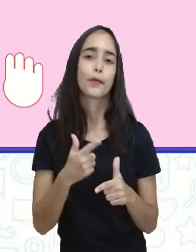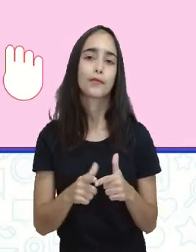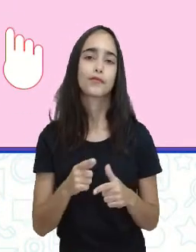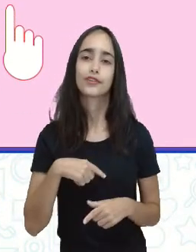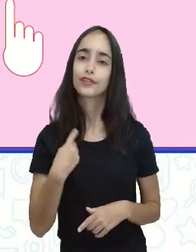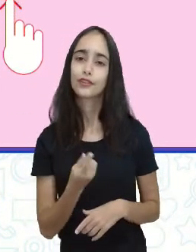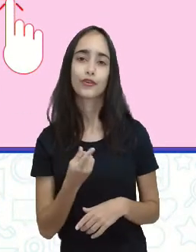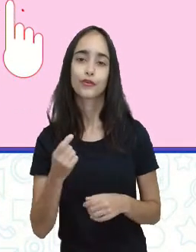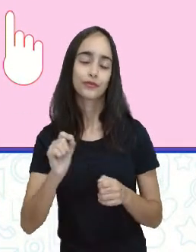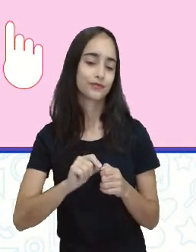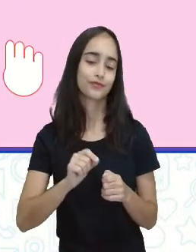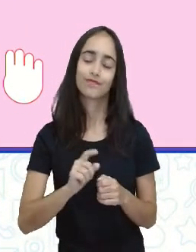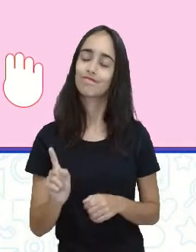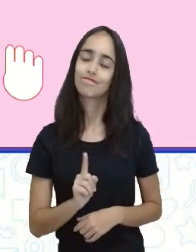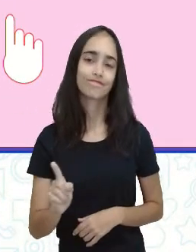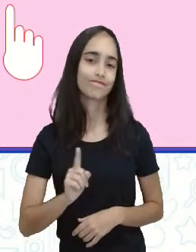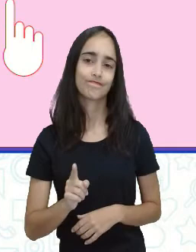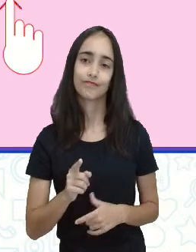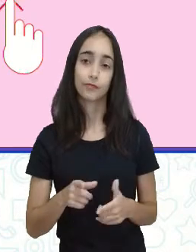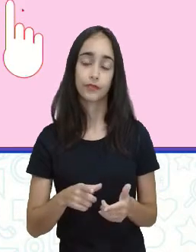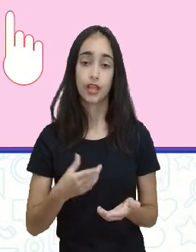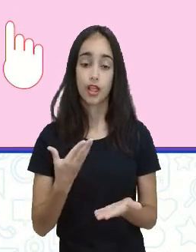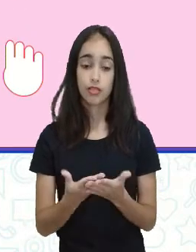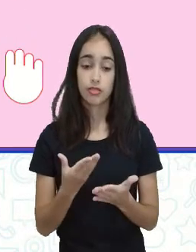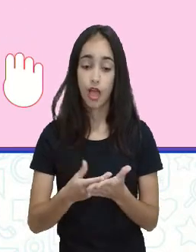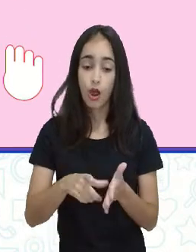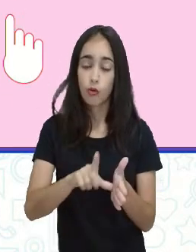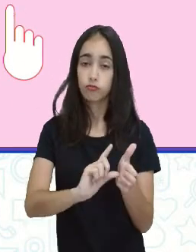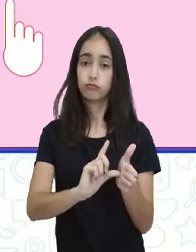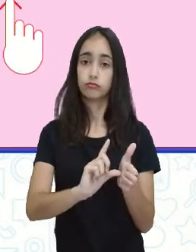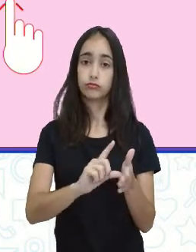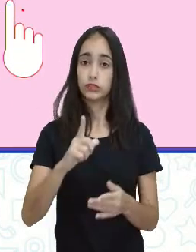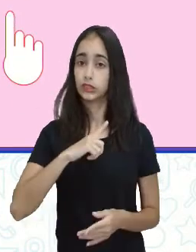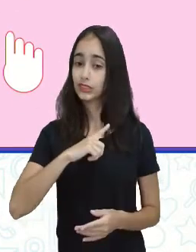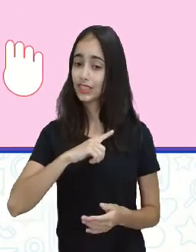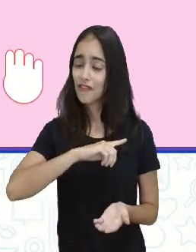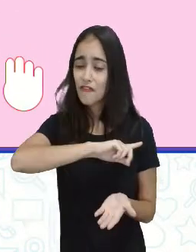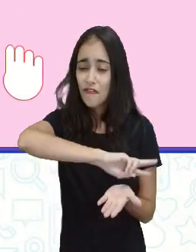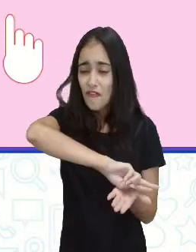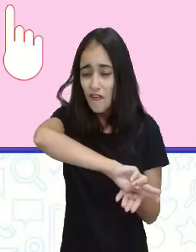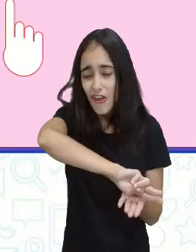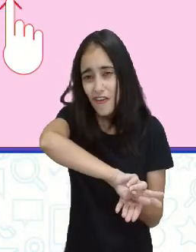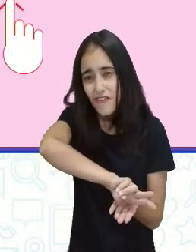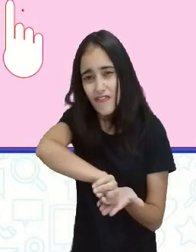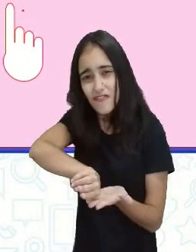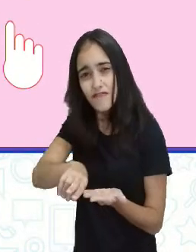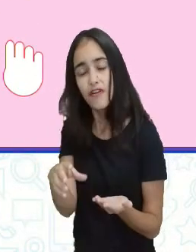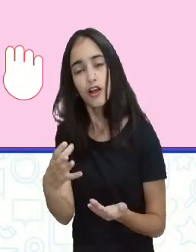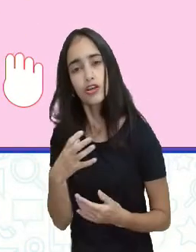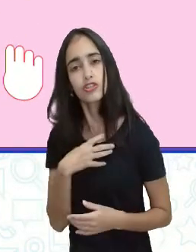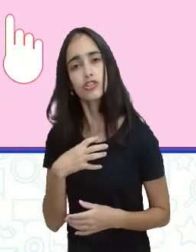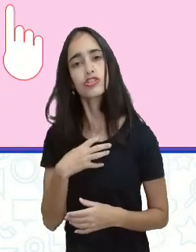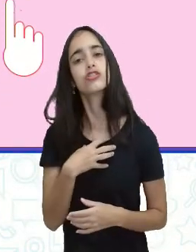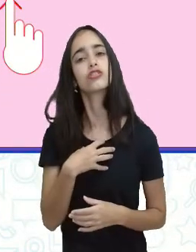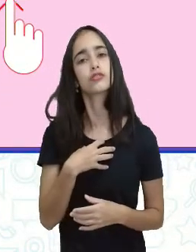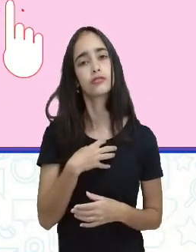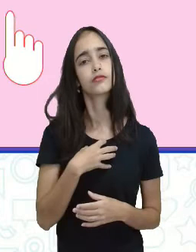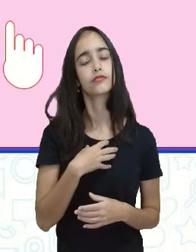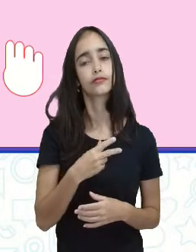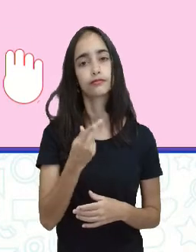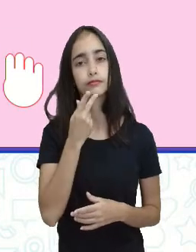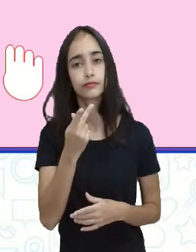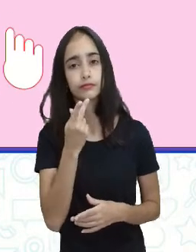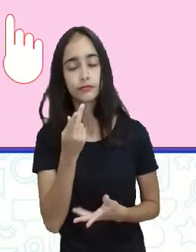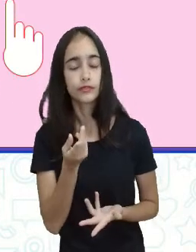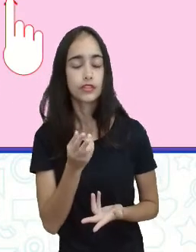anterior, certo? São outras maneiras, porque eu vivo dizendo o tempo inteiro que vocês, matematicamente estando